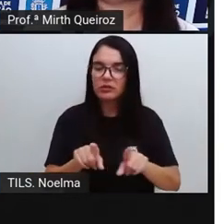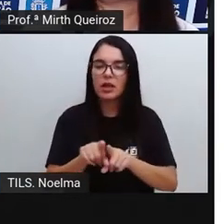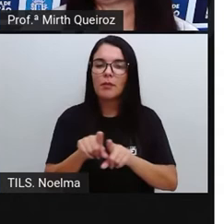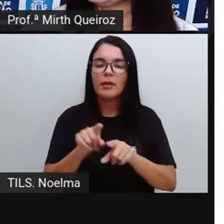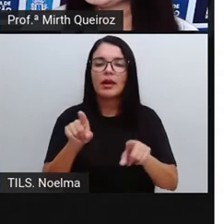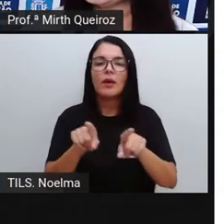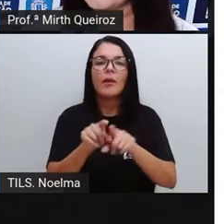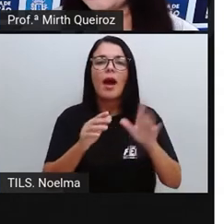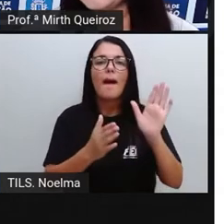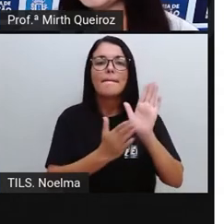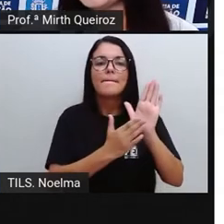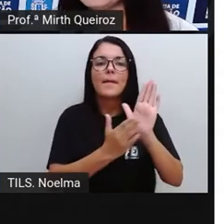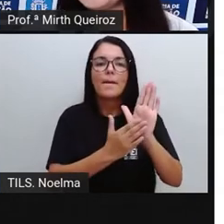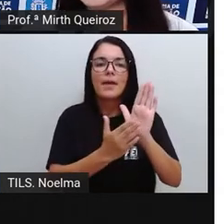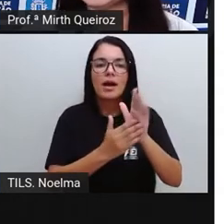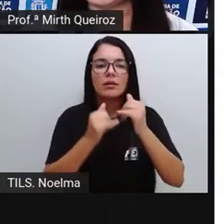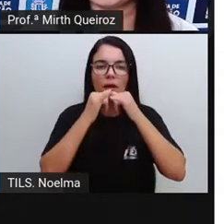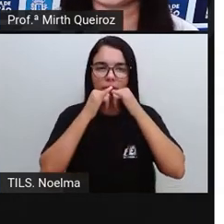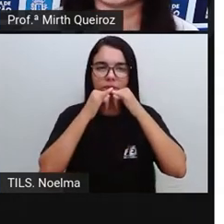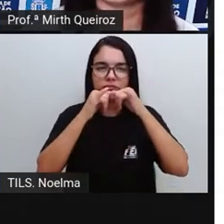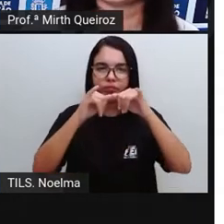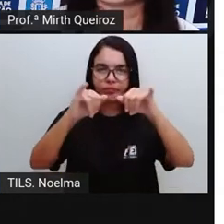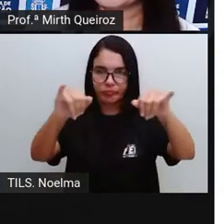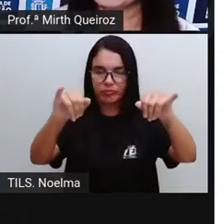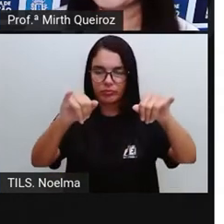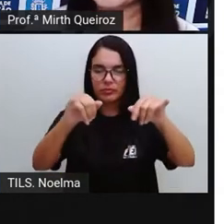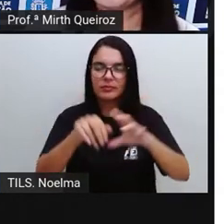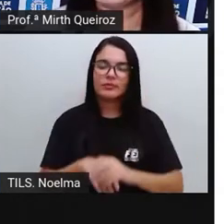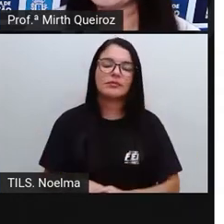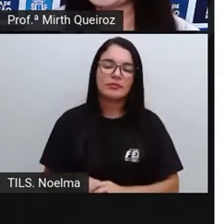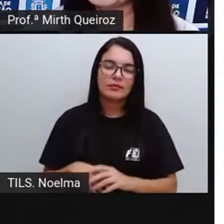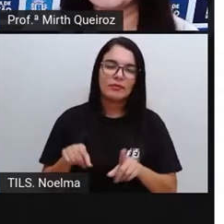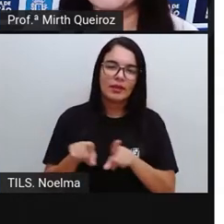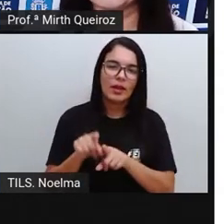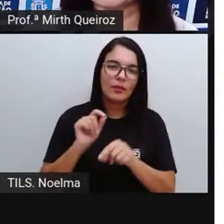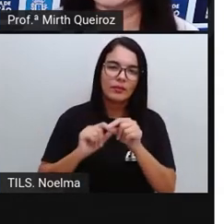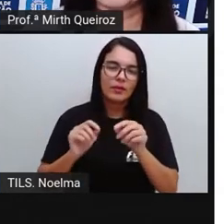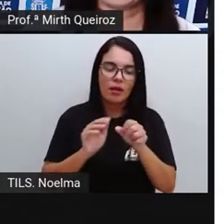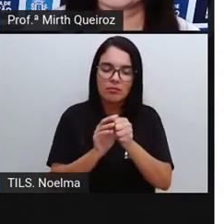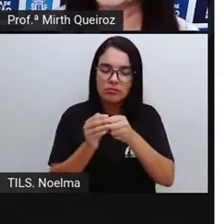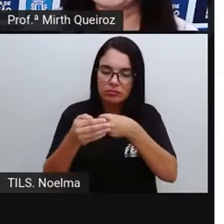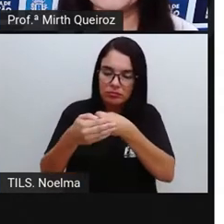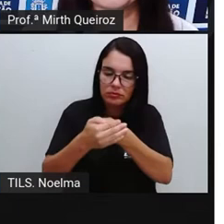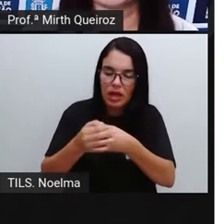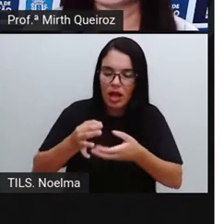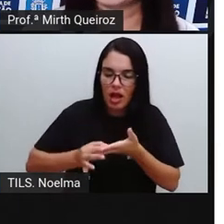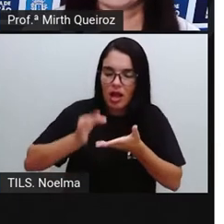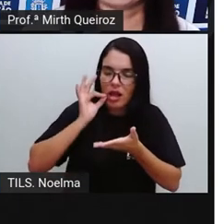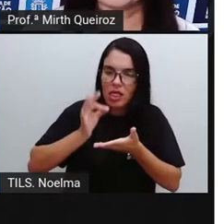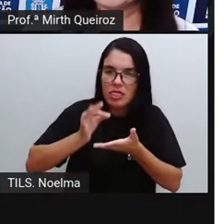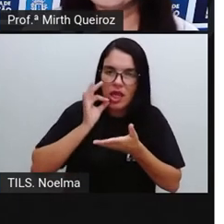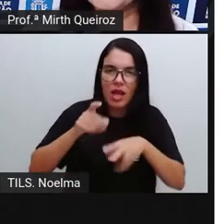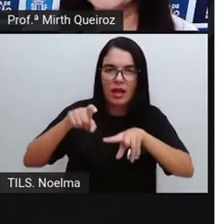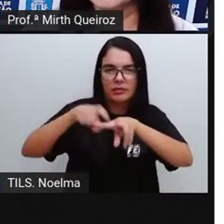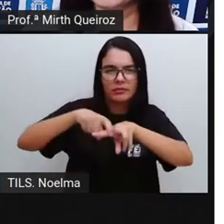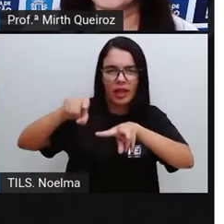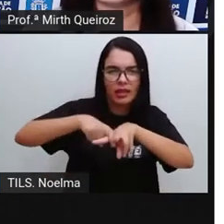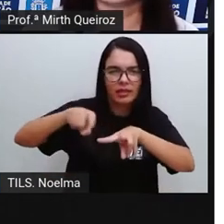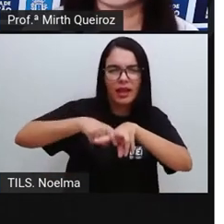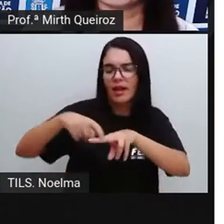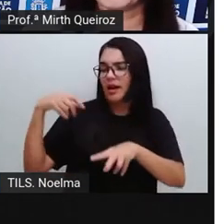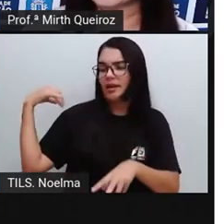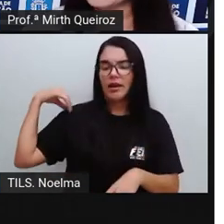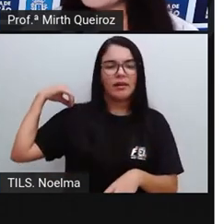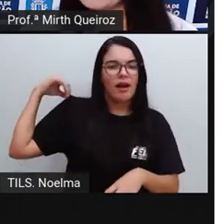mas sim do licenciamento que se tem, né? Das estampas para canecas, para chinelos, para camisas e